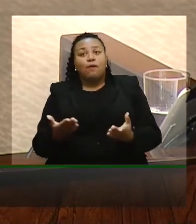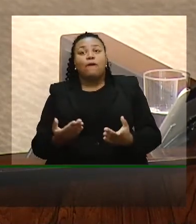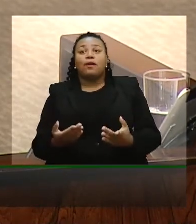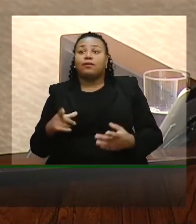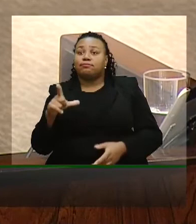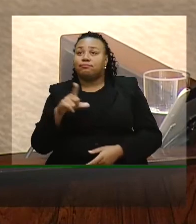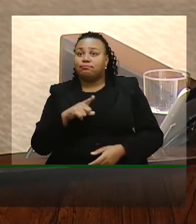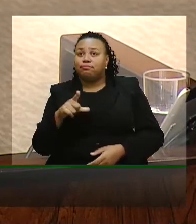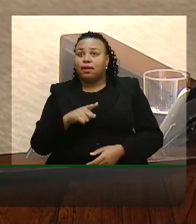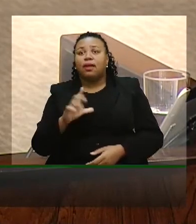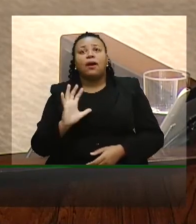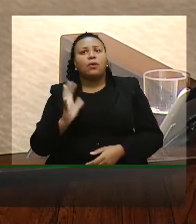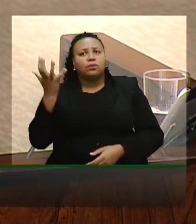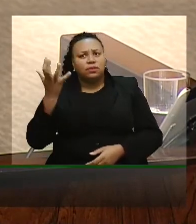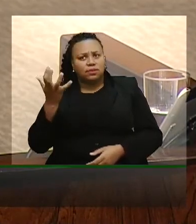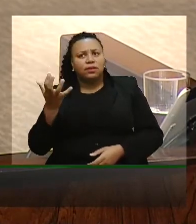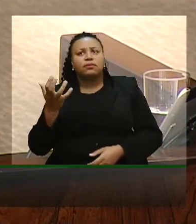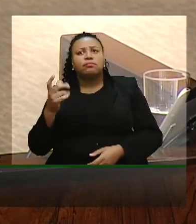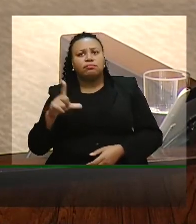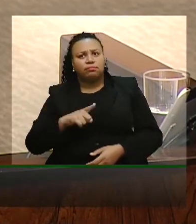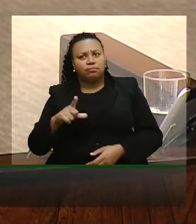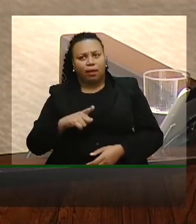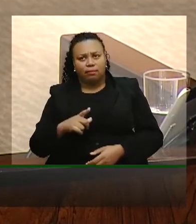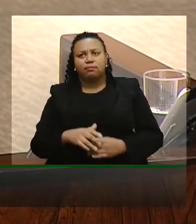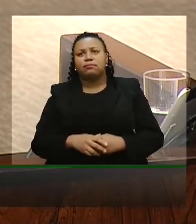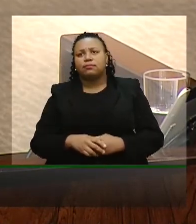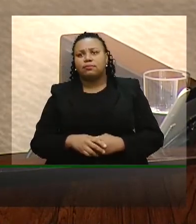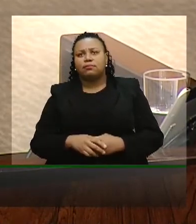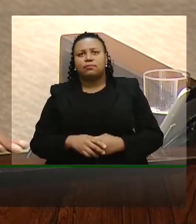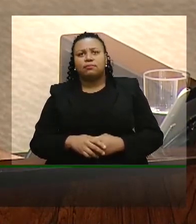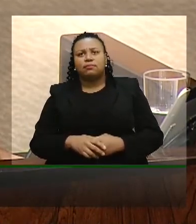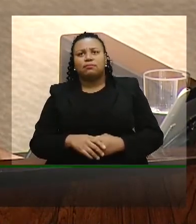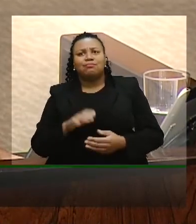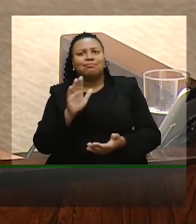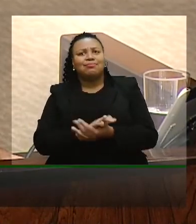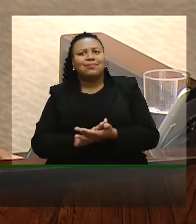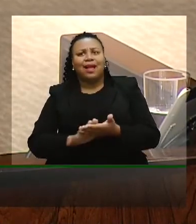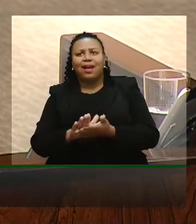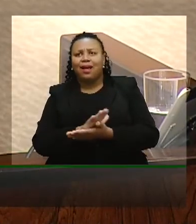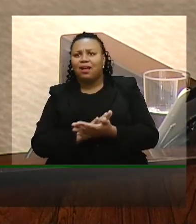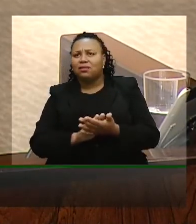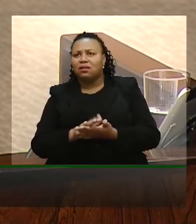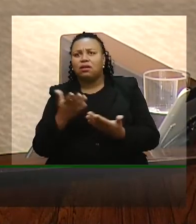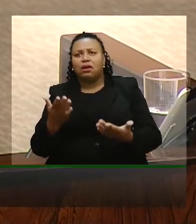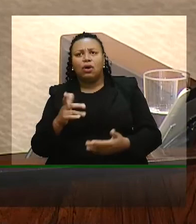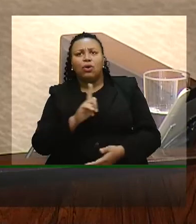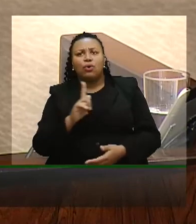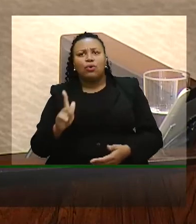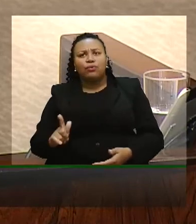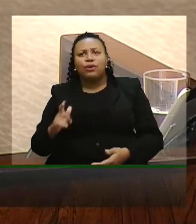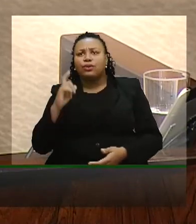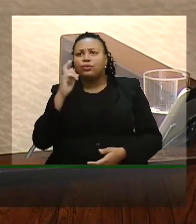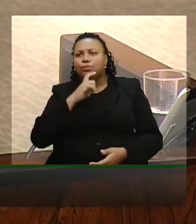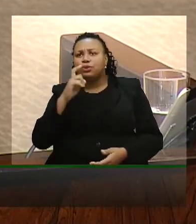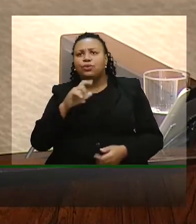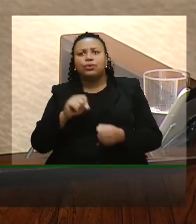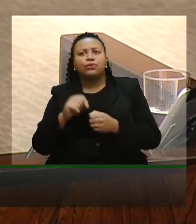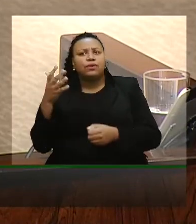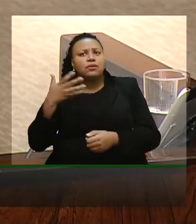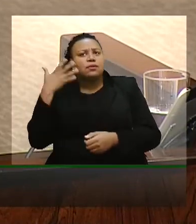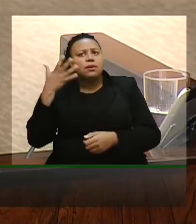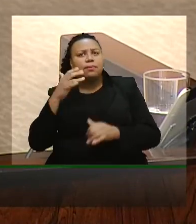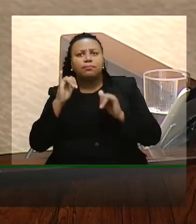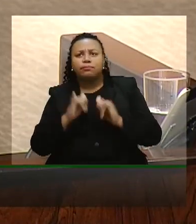isso acontecendo no estado se não tem absolutamente nada o governo enganou quando fez um discurso na